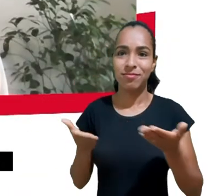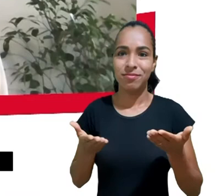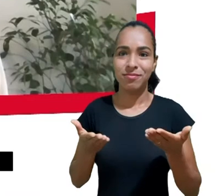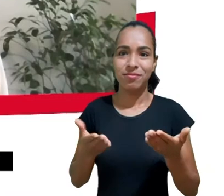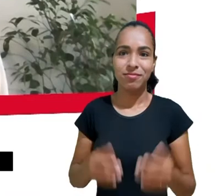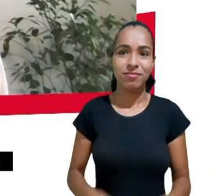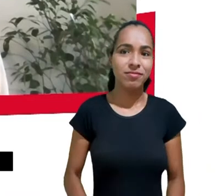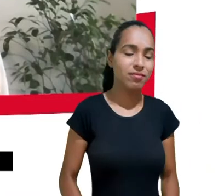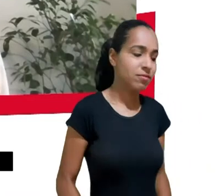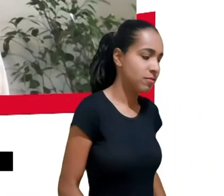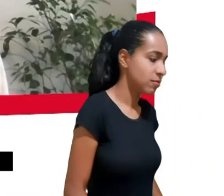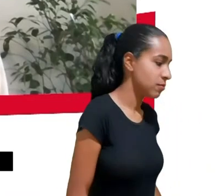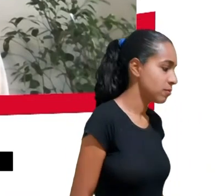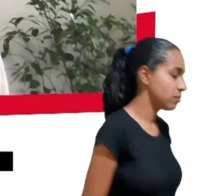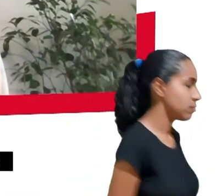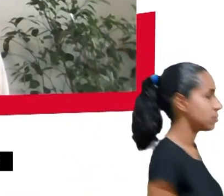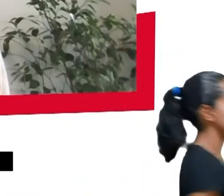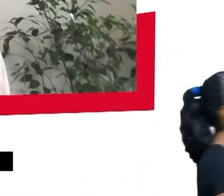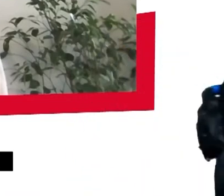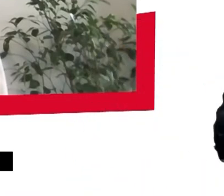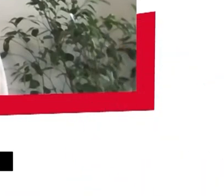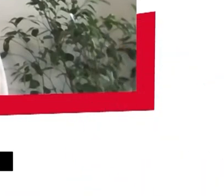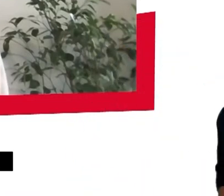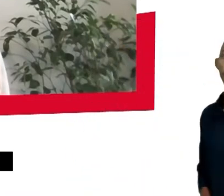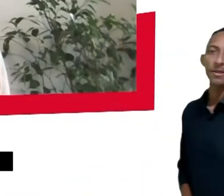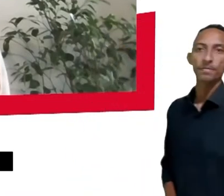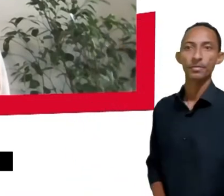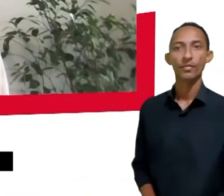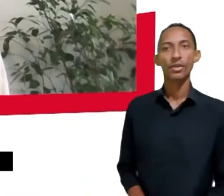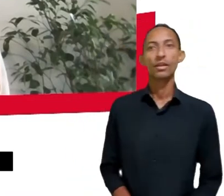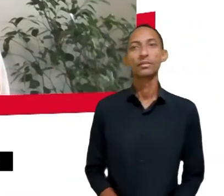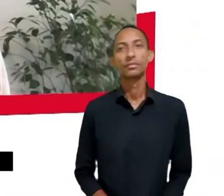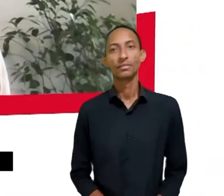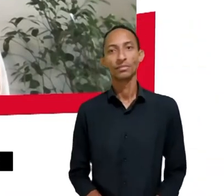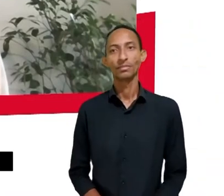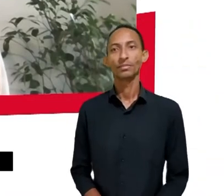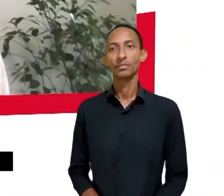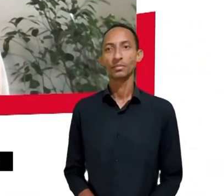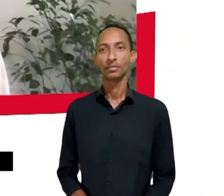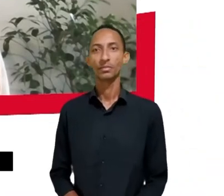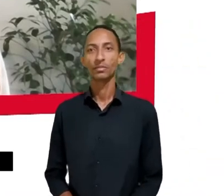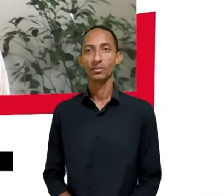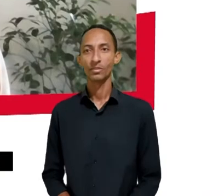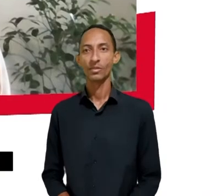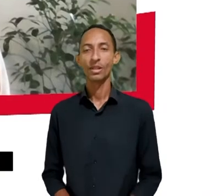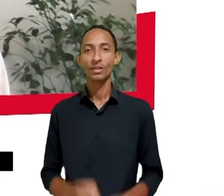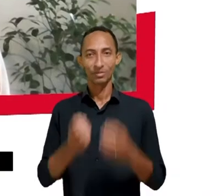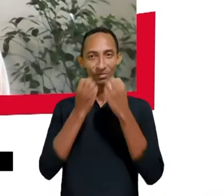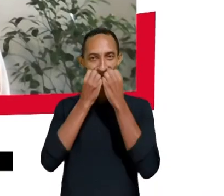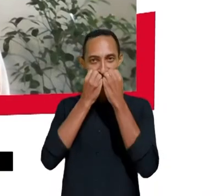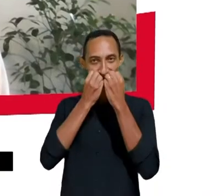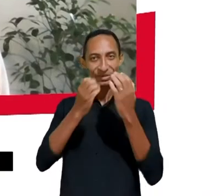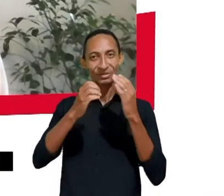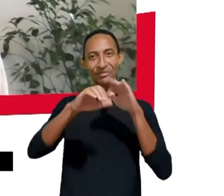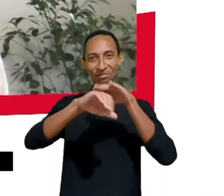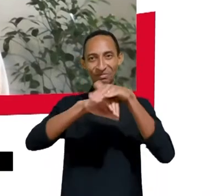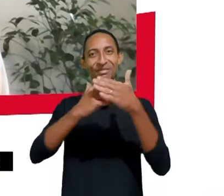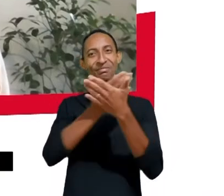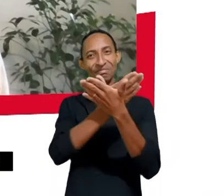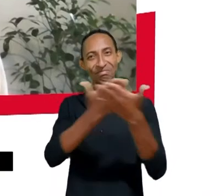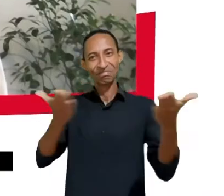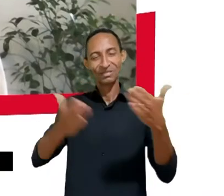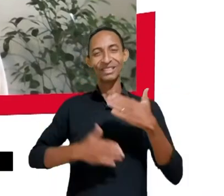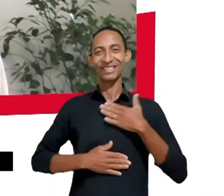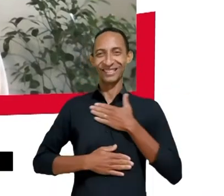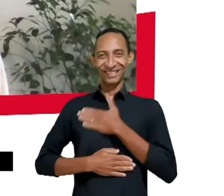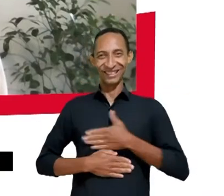Boa noite, João. Muito boa noite a todas e todos. É um grande prazer estar aqui com vocês na última noite do nosso evento